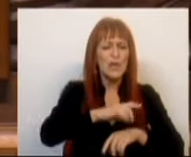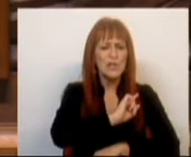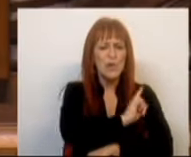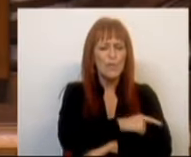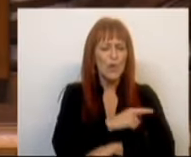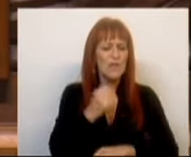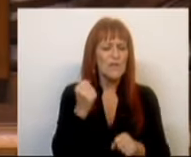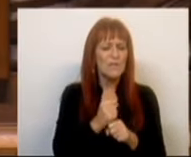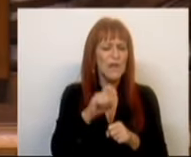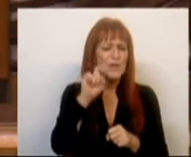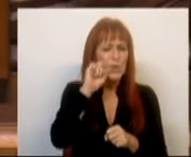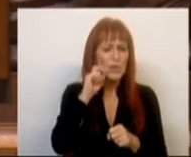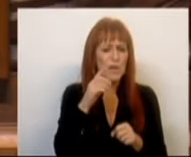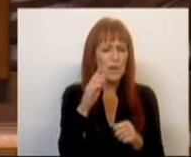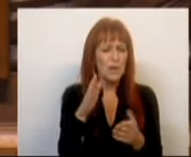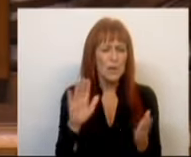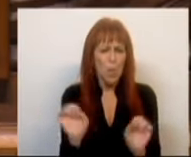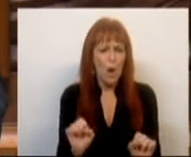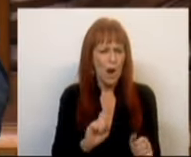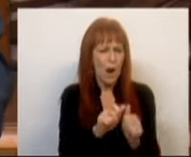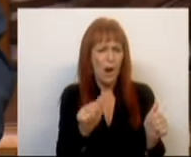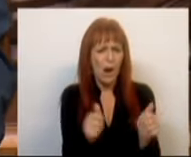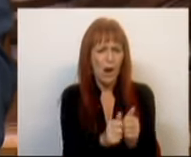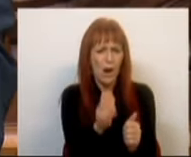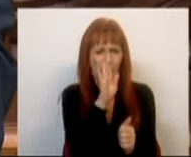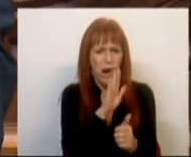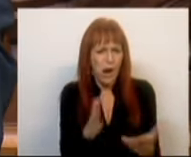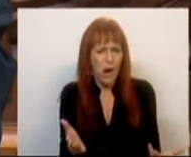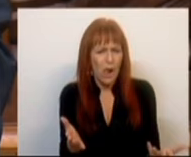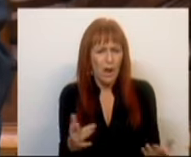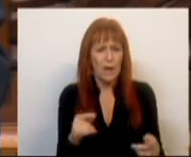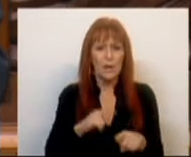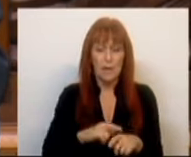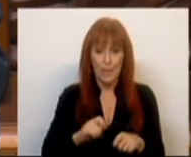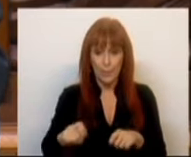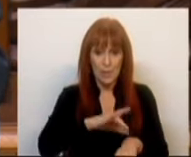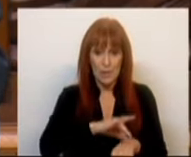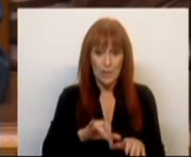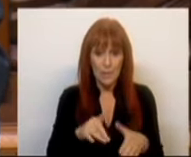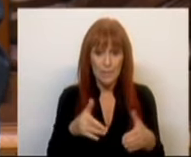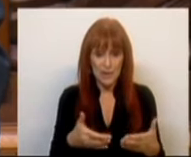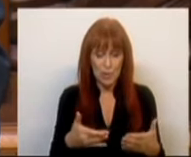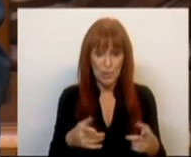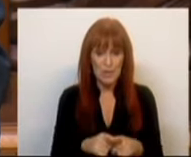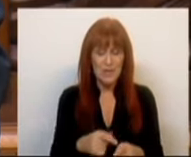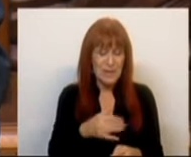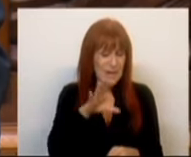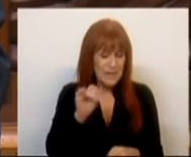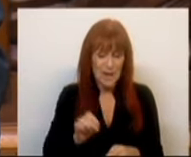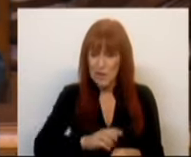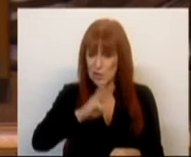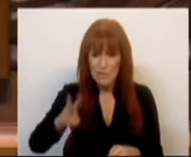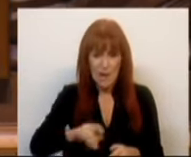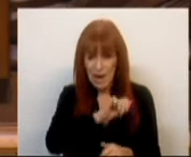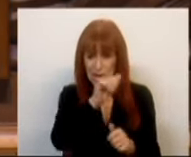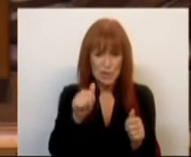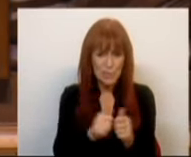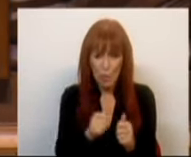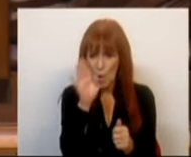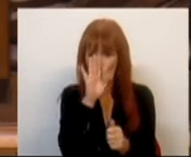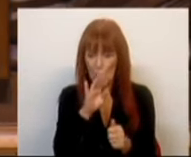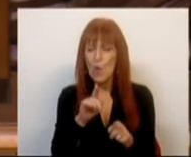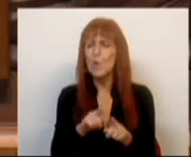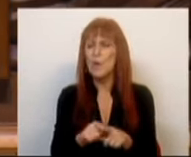Serviços de Segurança sem os assistentes operacionais? Durante a pandemia, dezenas de milhares de assistentes operacionais